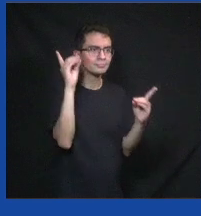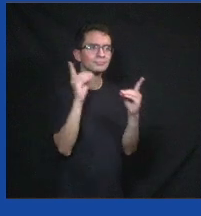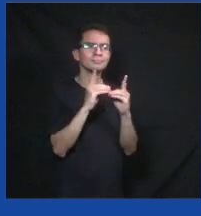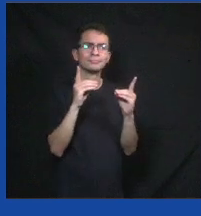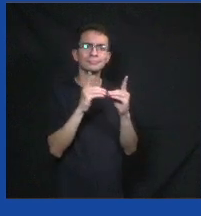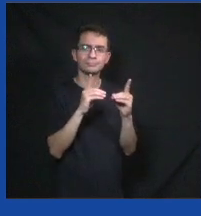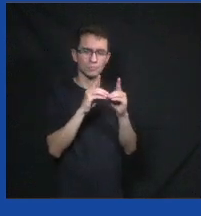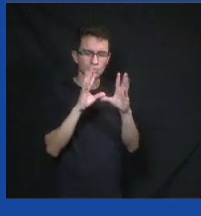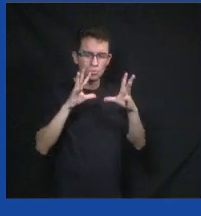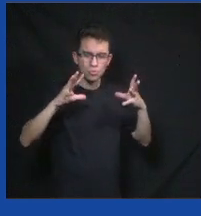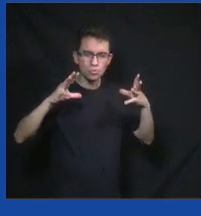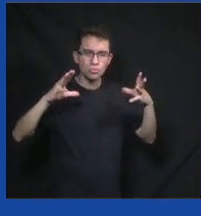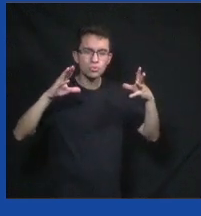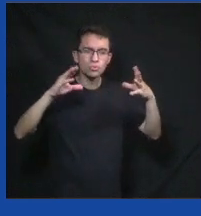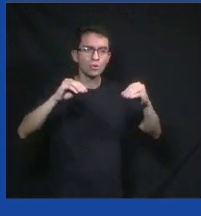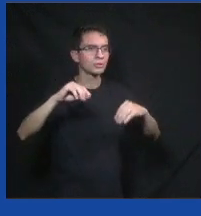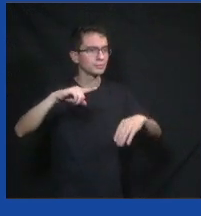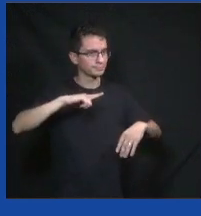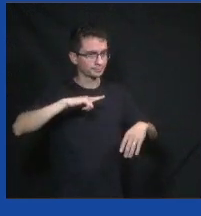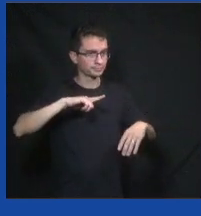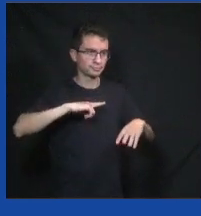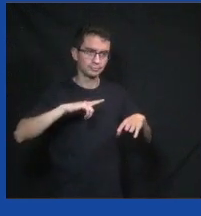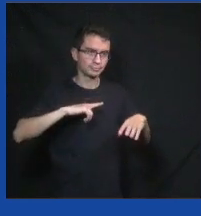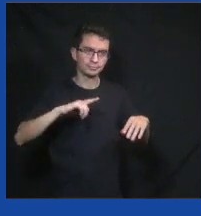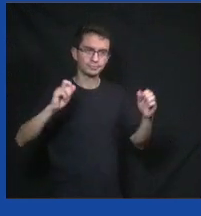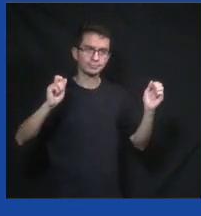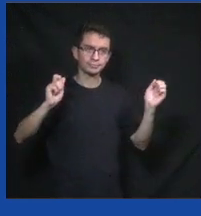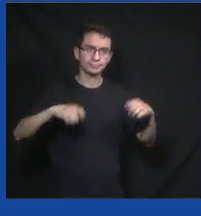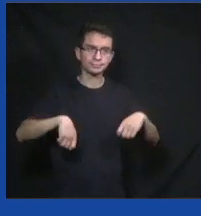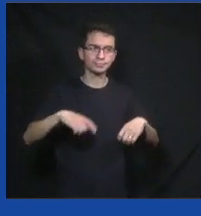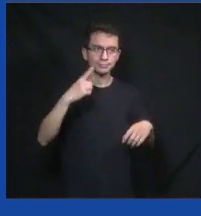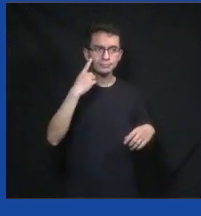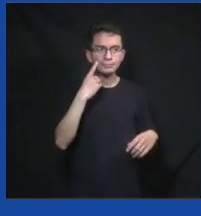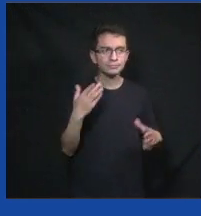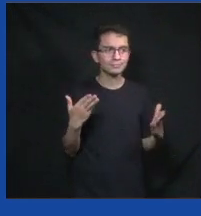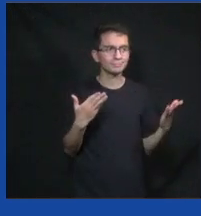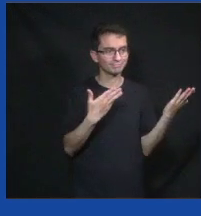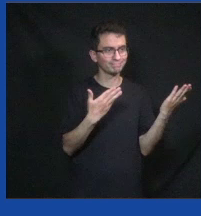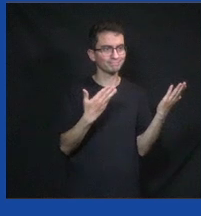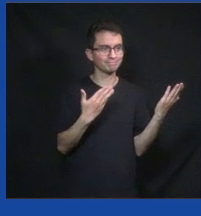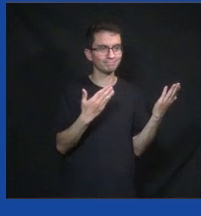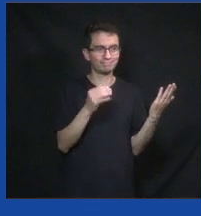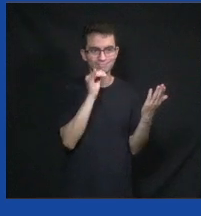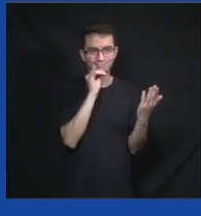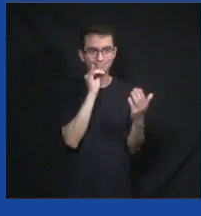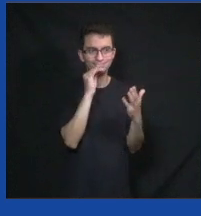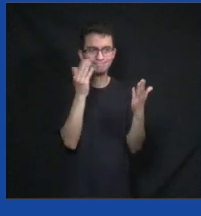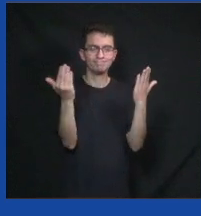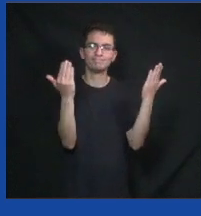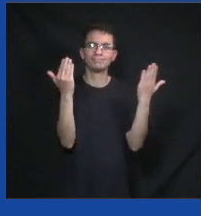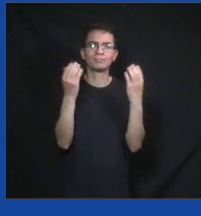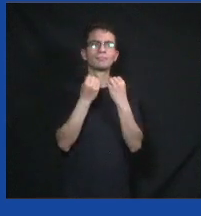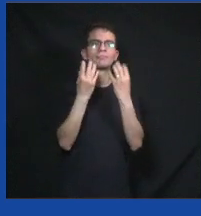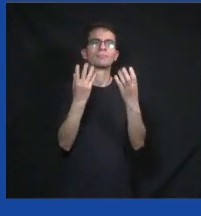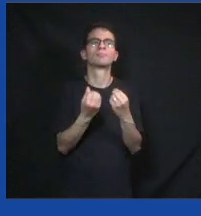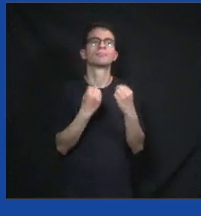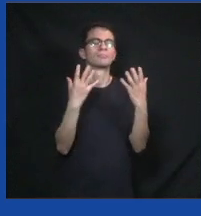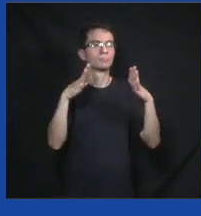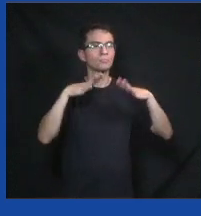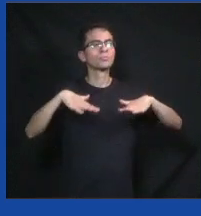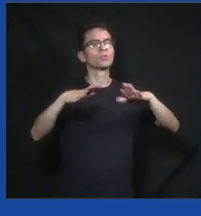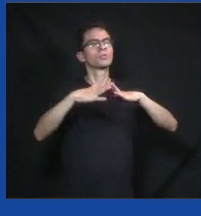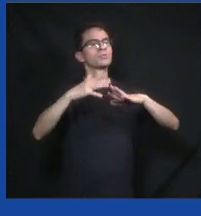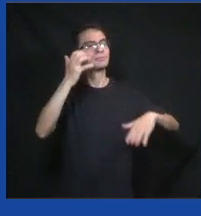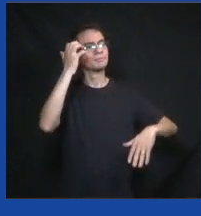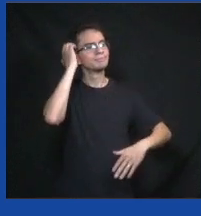mapeada, a gente tem indicadores sobre absolutamente tudo. Isso aqui é um exemplo fictício de dados que vão para uma cidade como Santo André, como é que